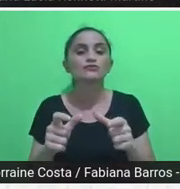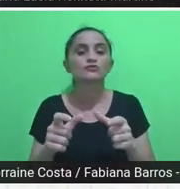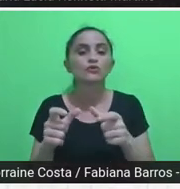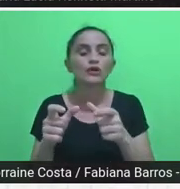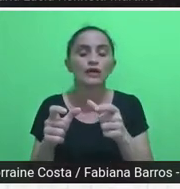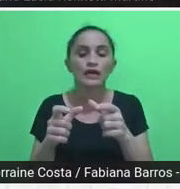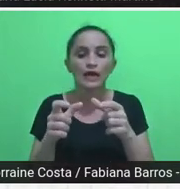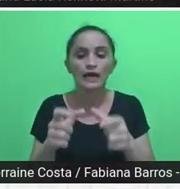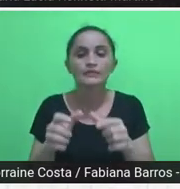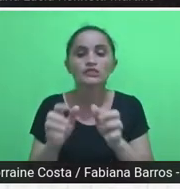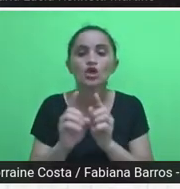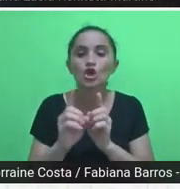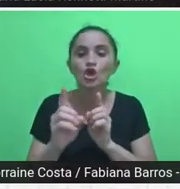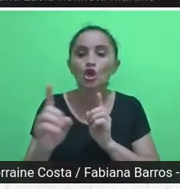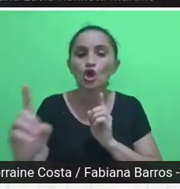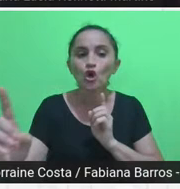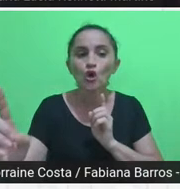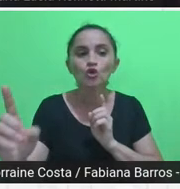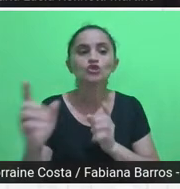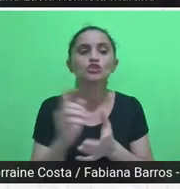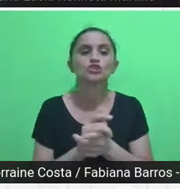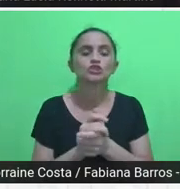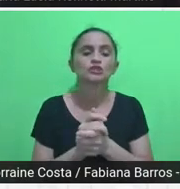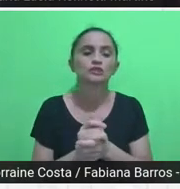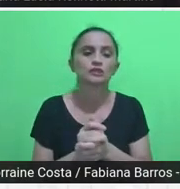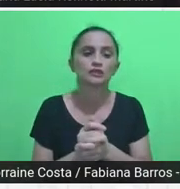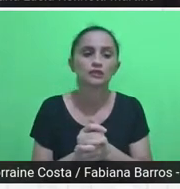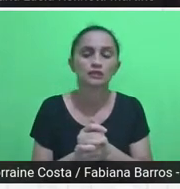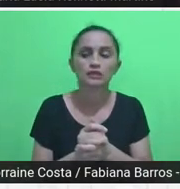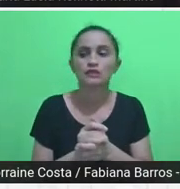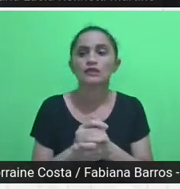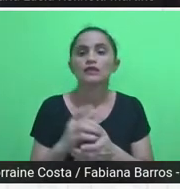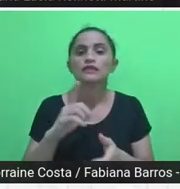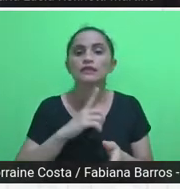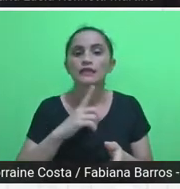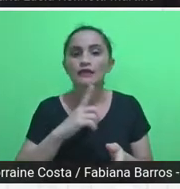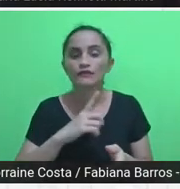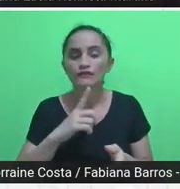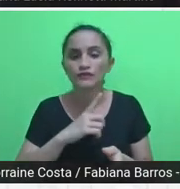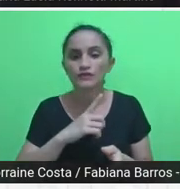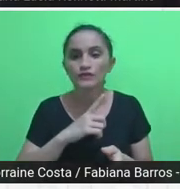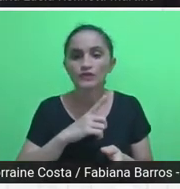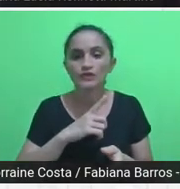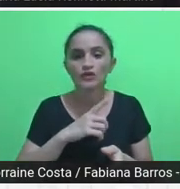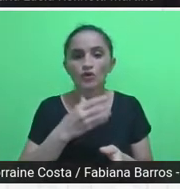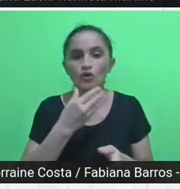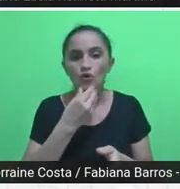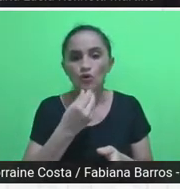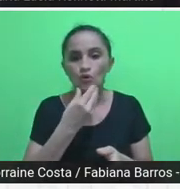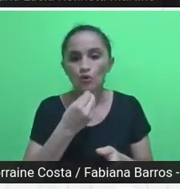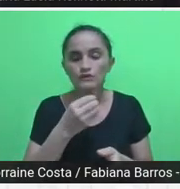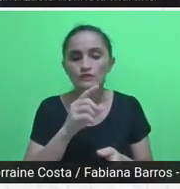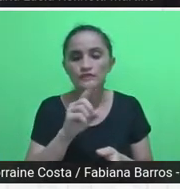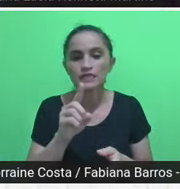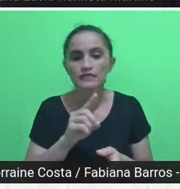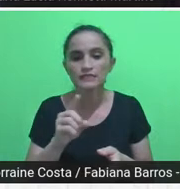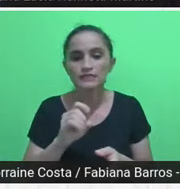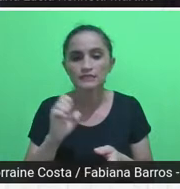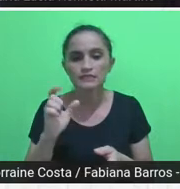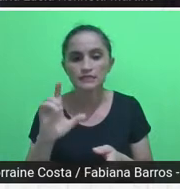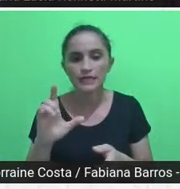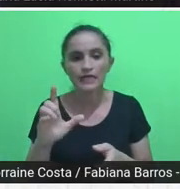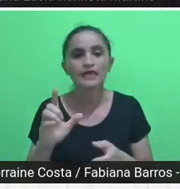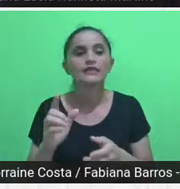que começou com o Paulo Lóvis e o Jean Fritz, que depois o Zezé levou à frente e que é